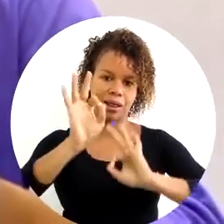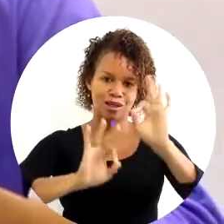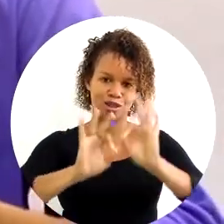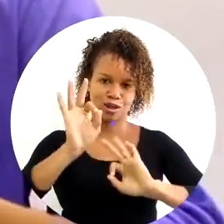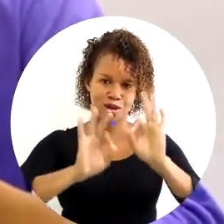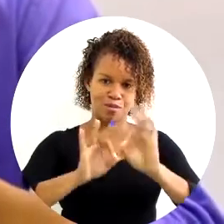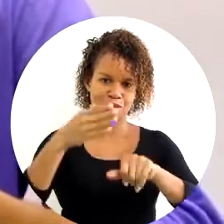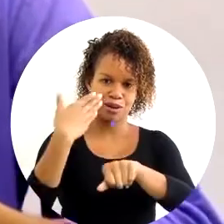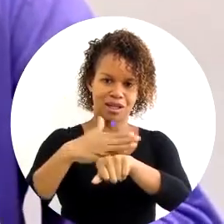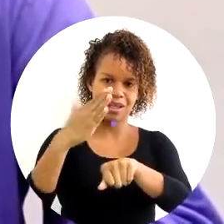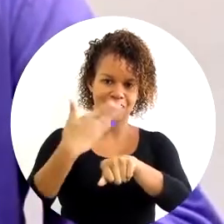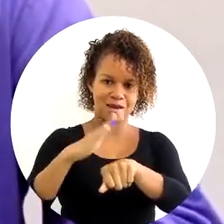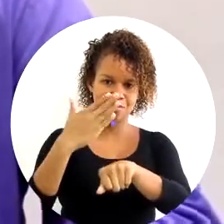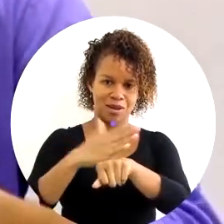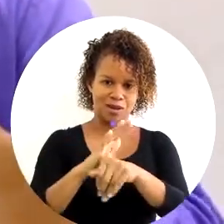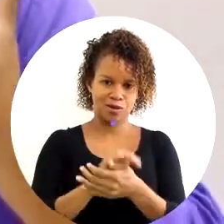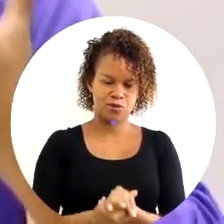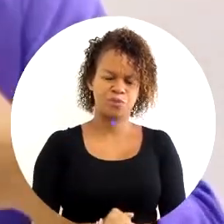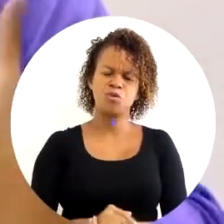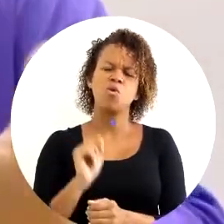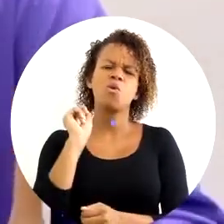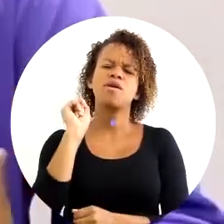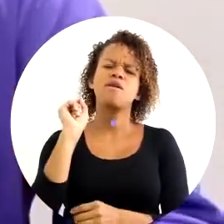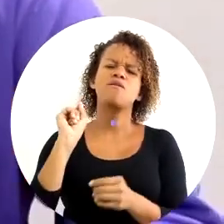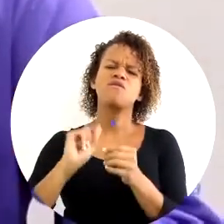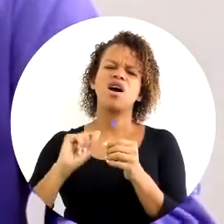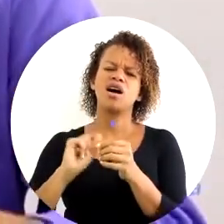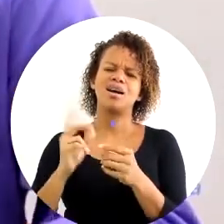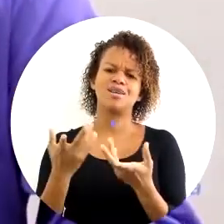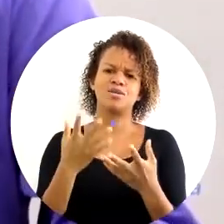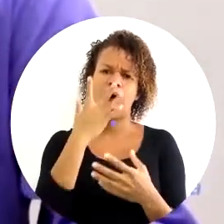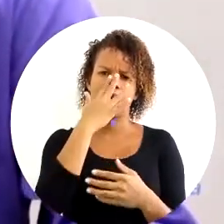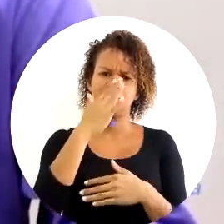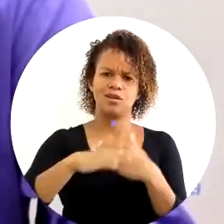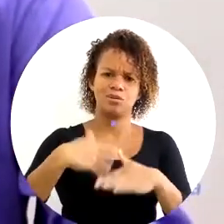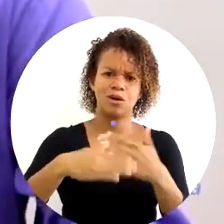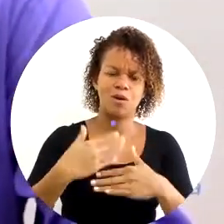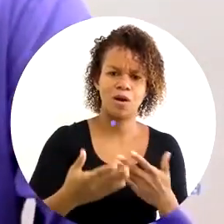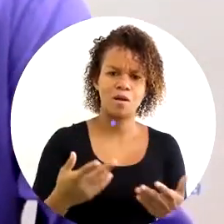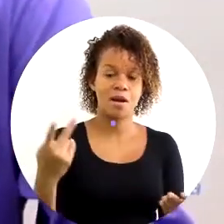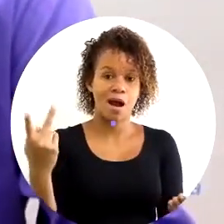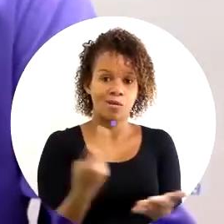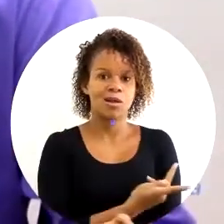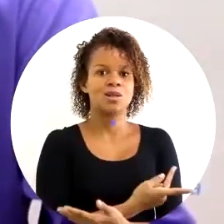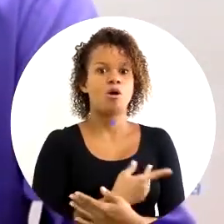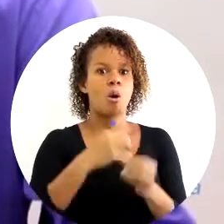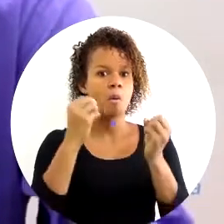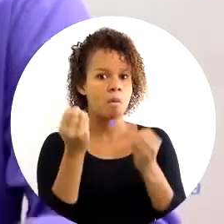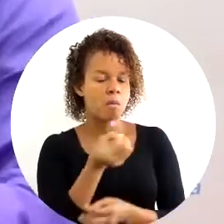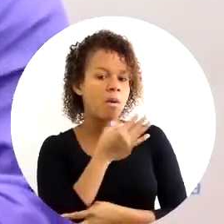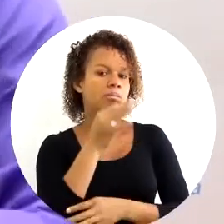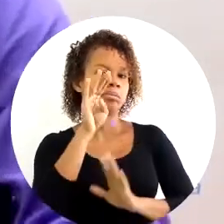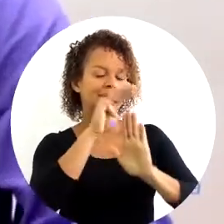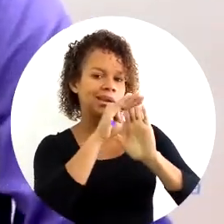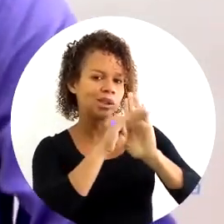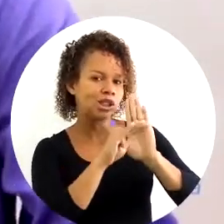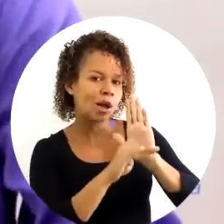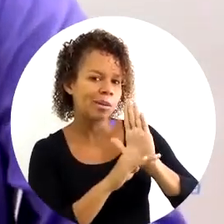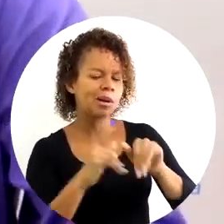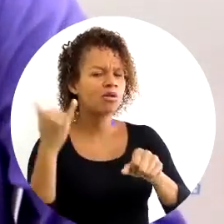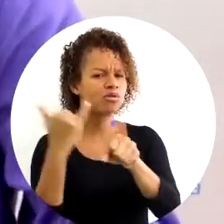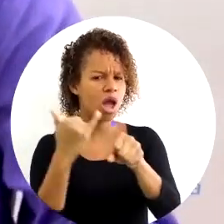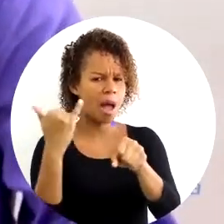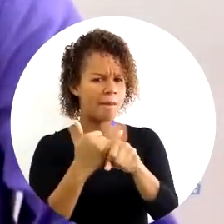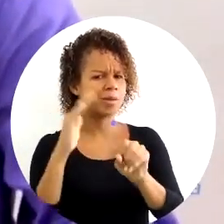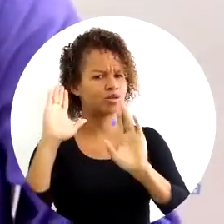planejamento, de treinamento. O que eu faço? Que etapas eu tenho que percorrer para executar um bom planejamento? E aí eu trouxe essa ferramenta,